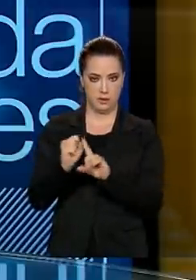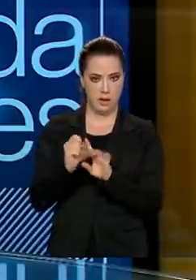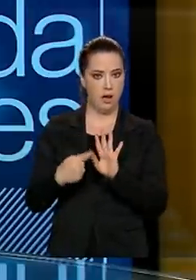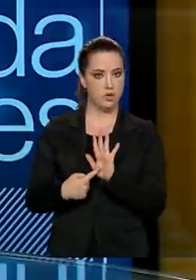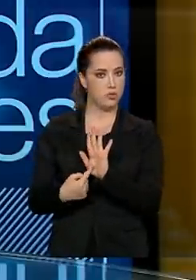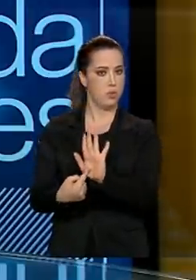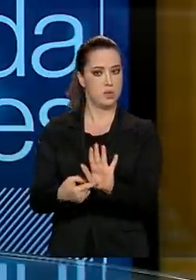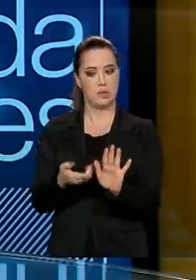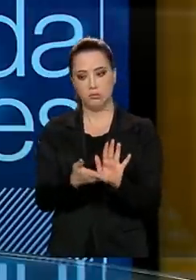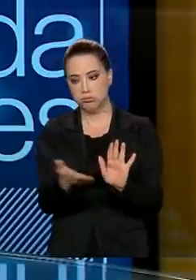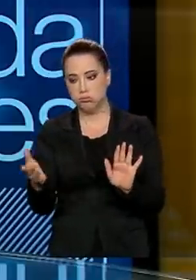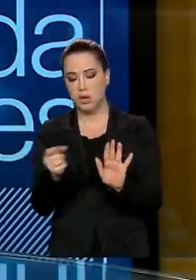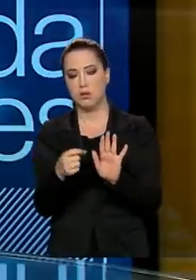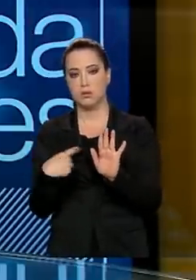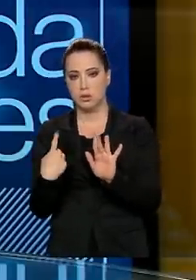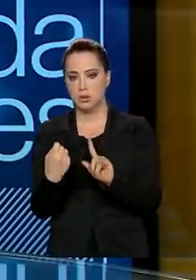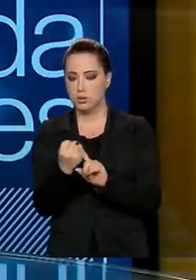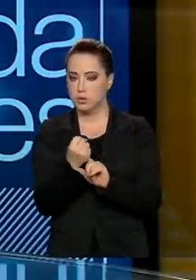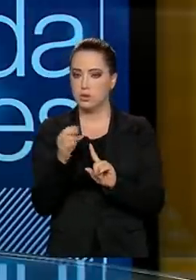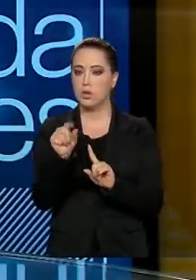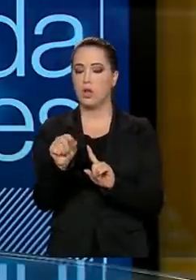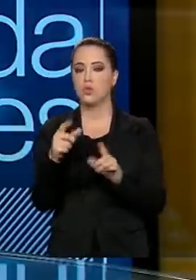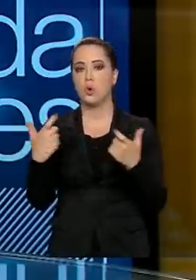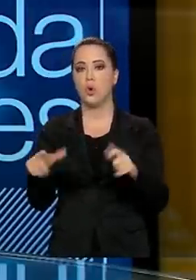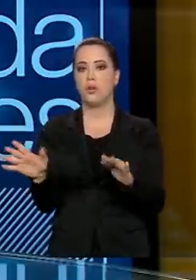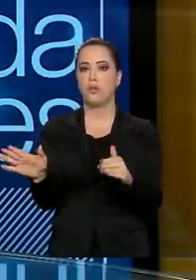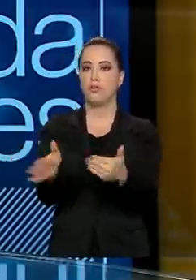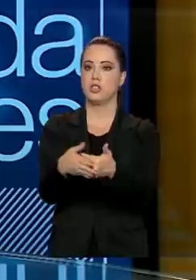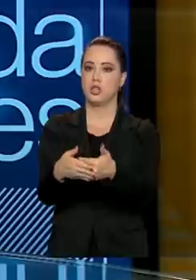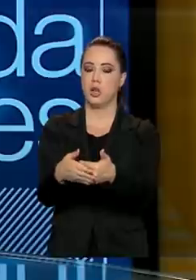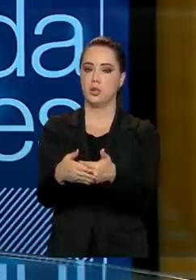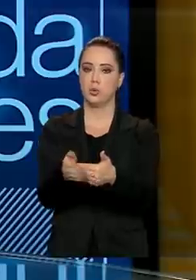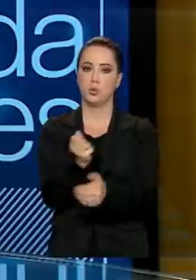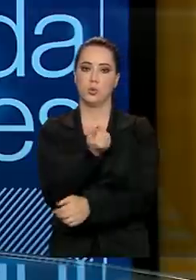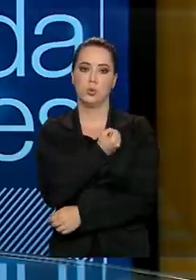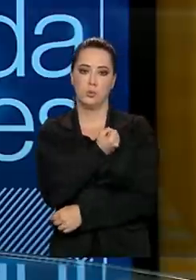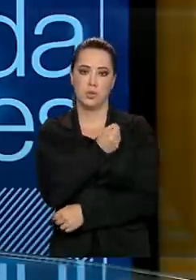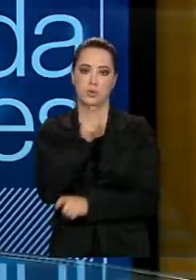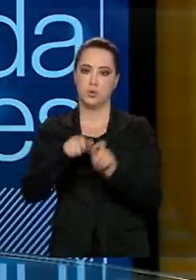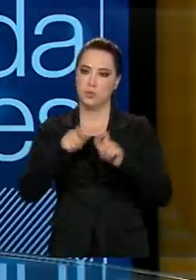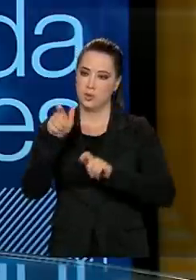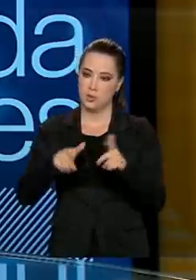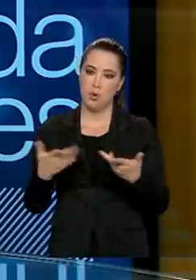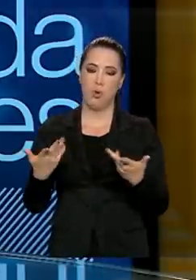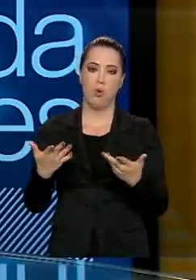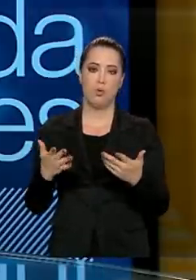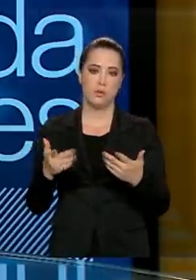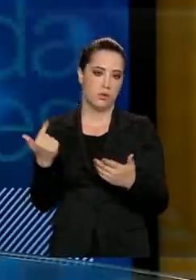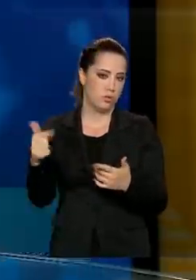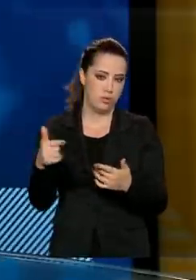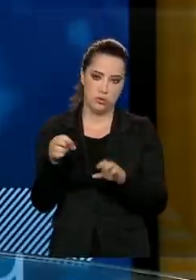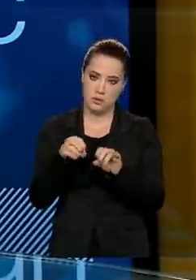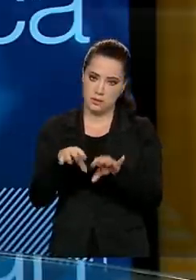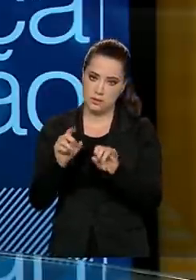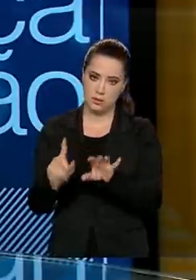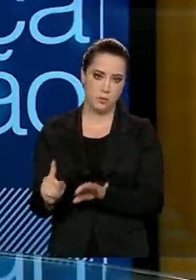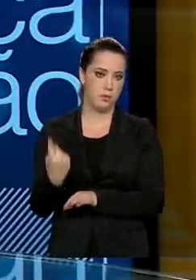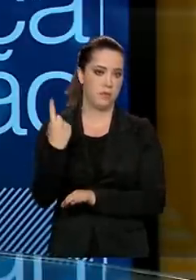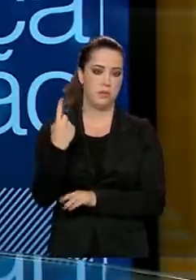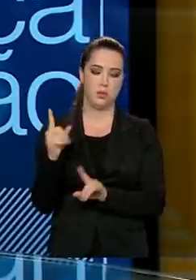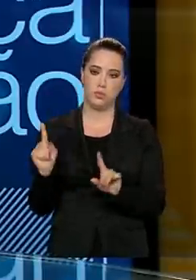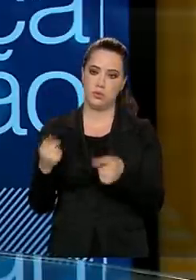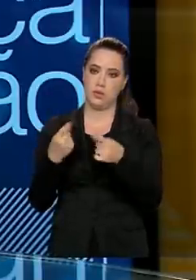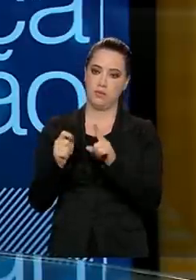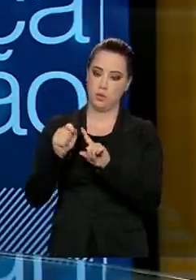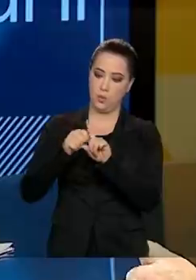sociedade quais instituições tinham fechado, quantos alunos estavam impactados. Então, esse foi o nosso primeiro desafio naquele momento